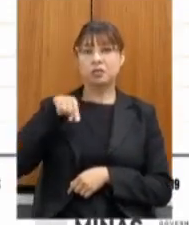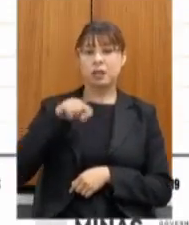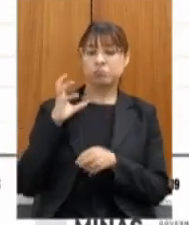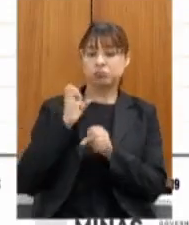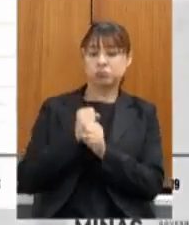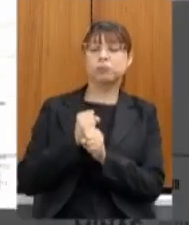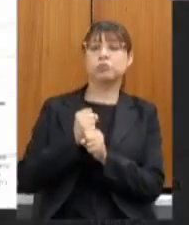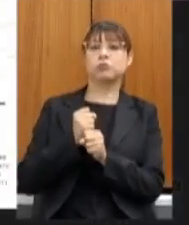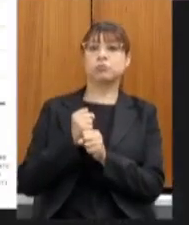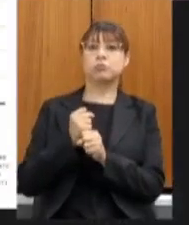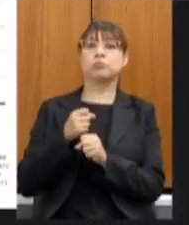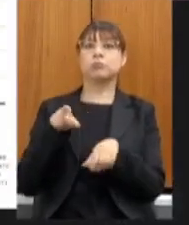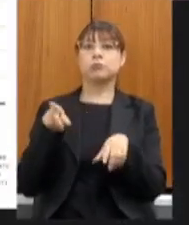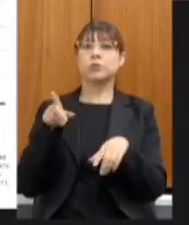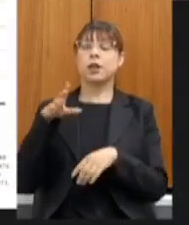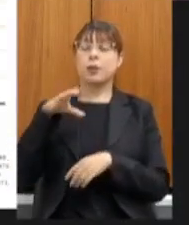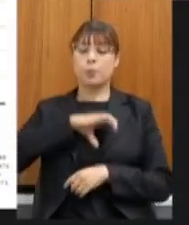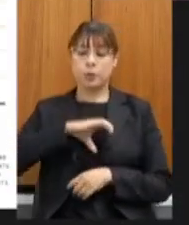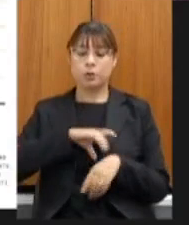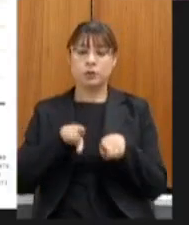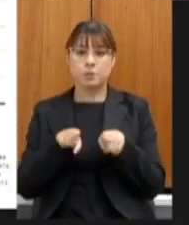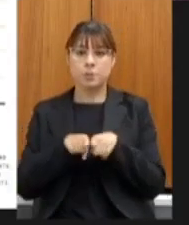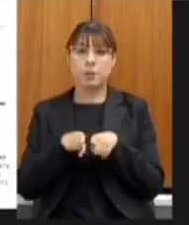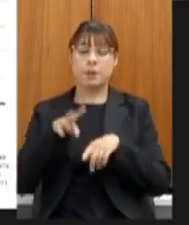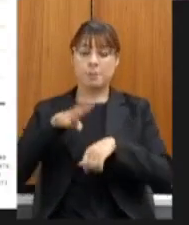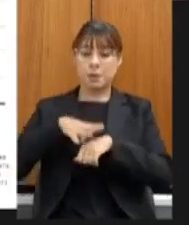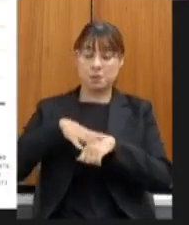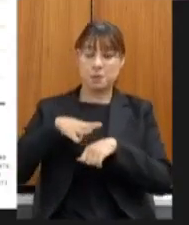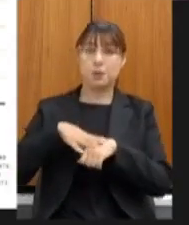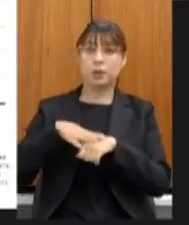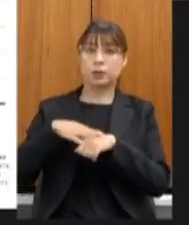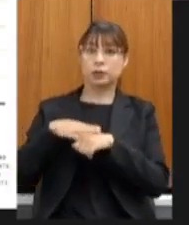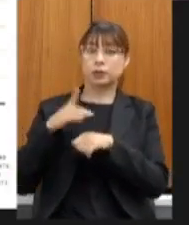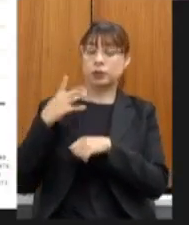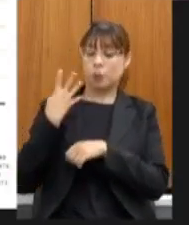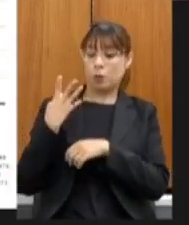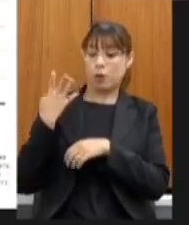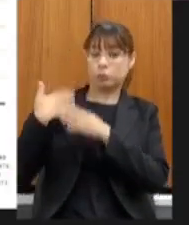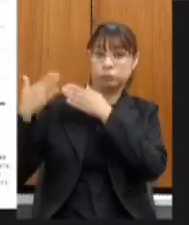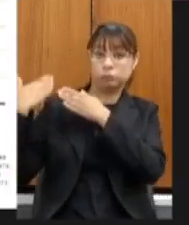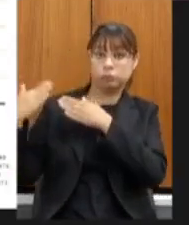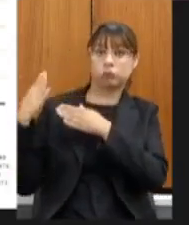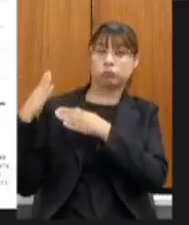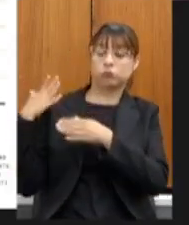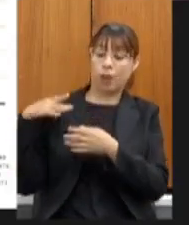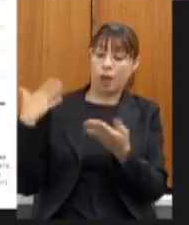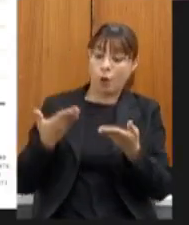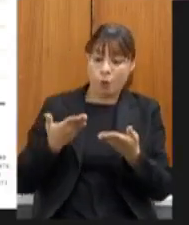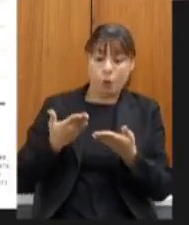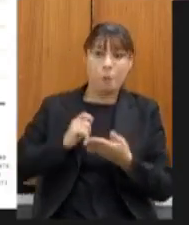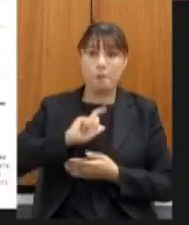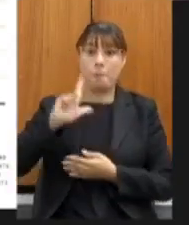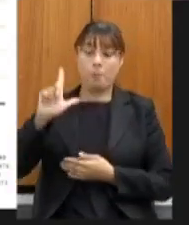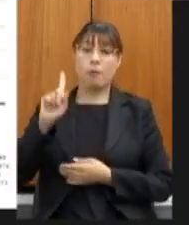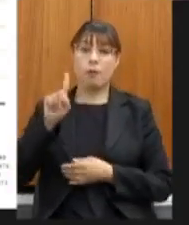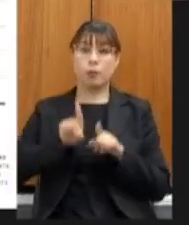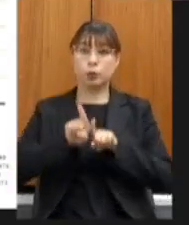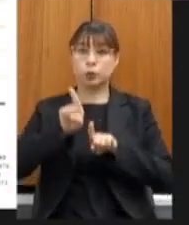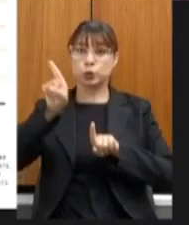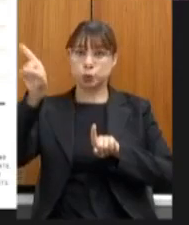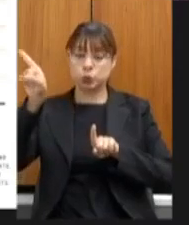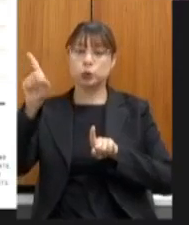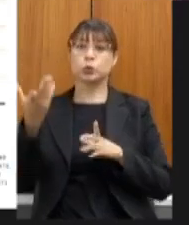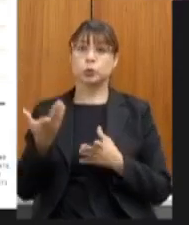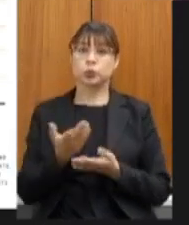maior nota de matemática das 4 últimas edições do IDEB e comemorando a segunda maior queda de abandono no